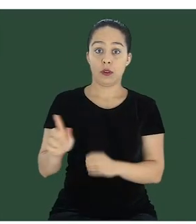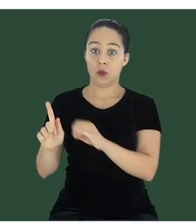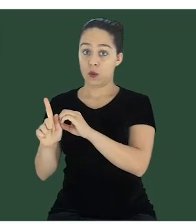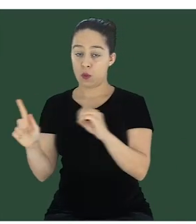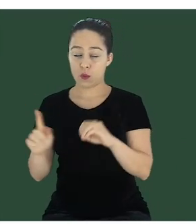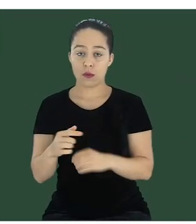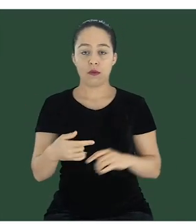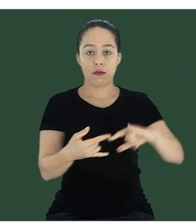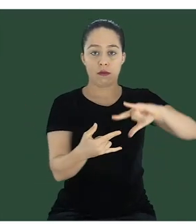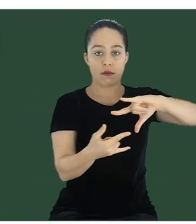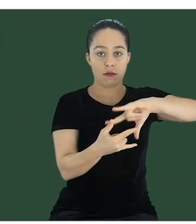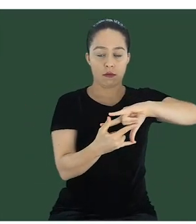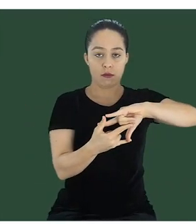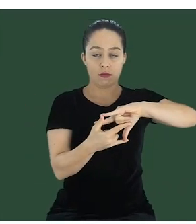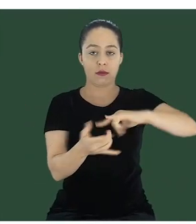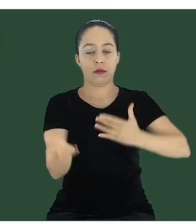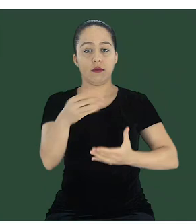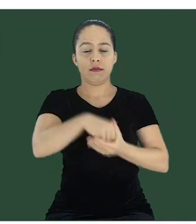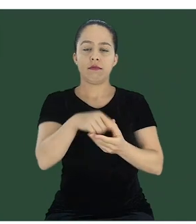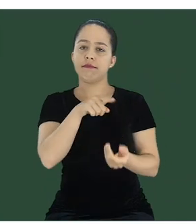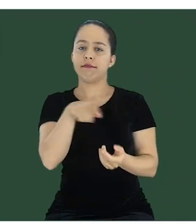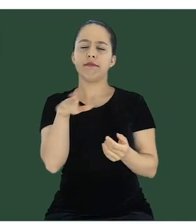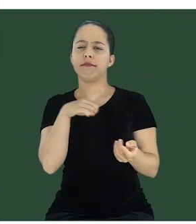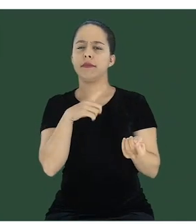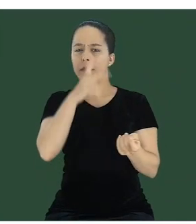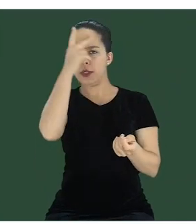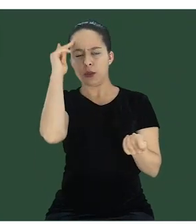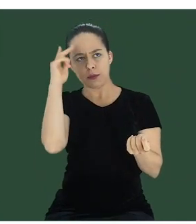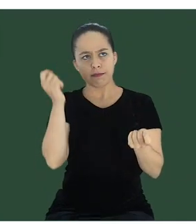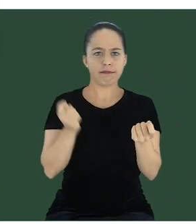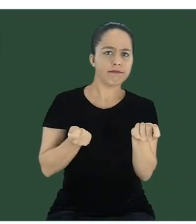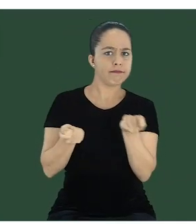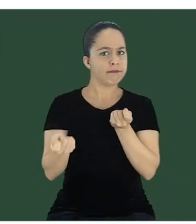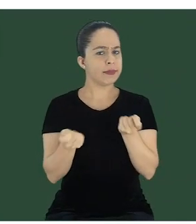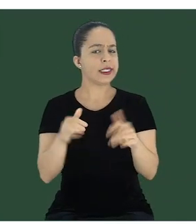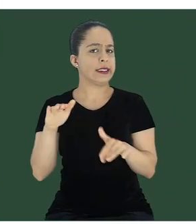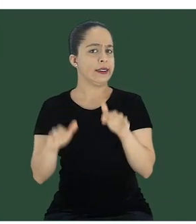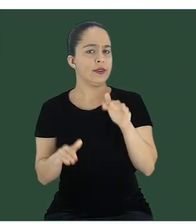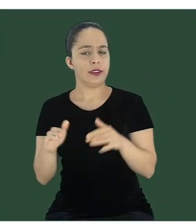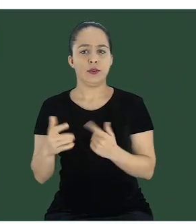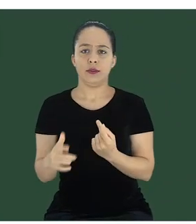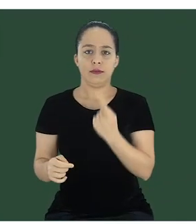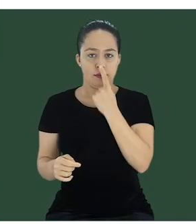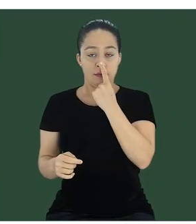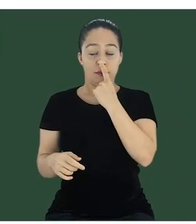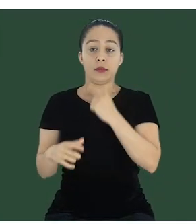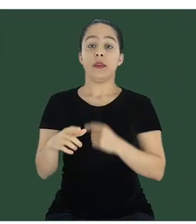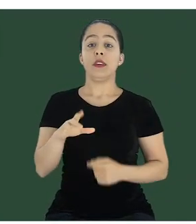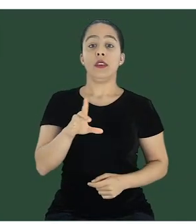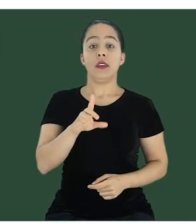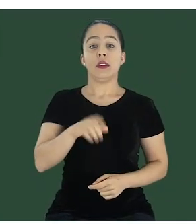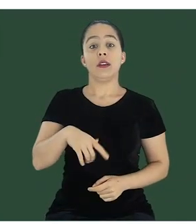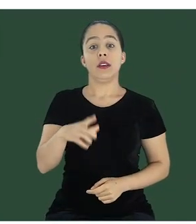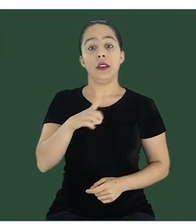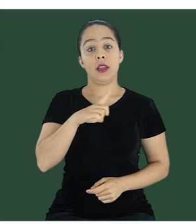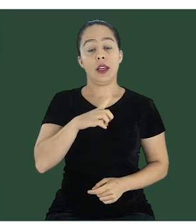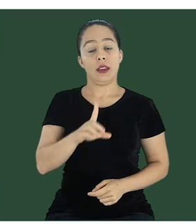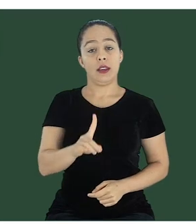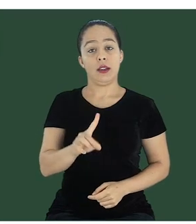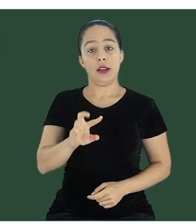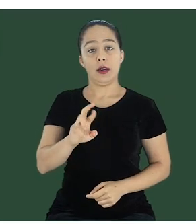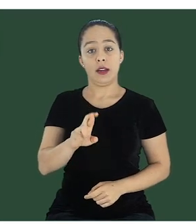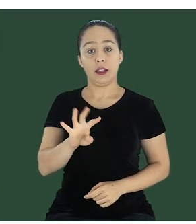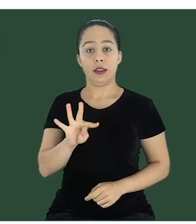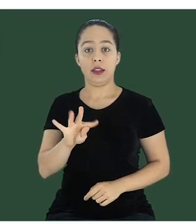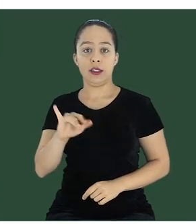você utiliza o serviço do Google e da Microsoft, o administrador do domínio, no caso a